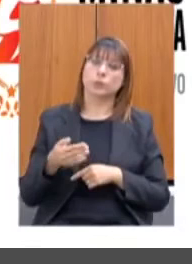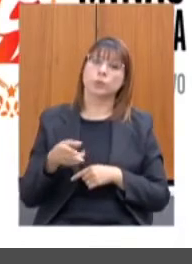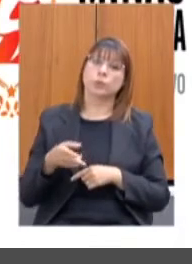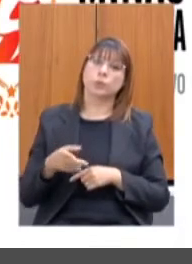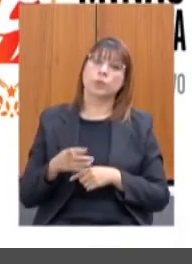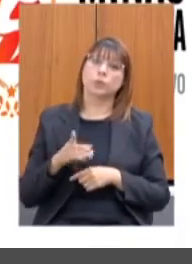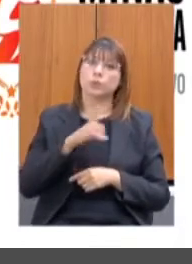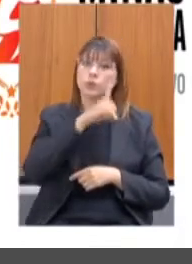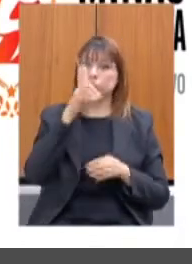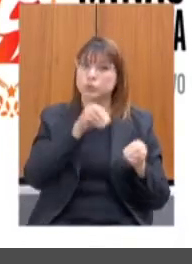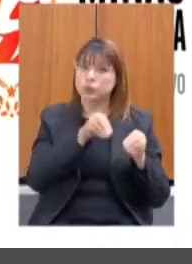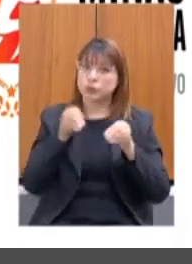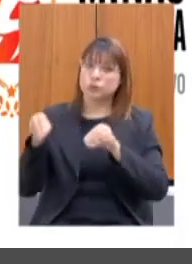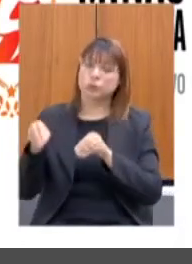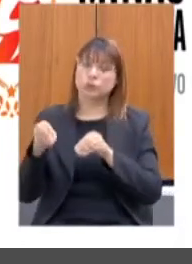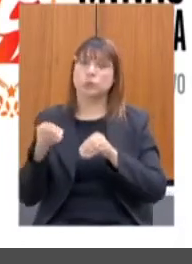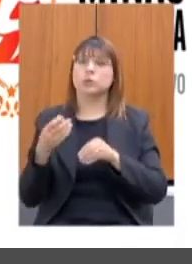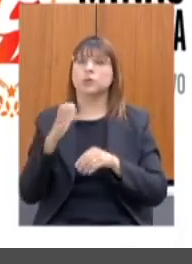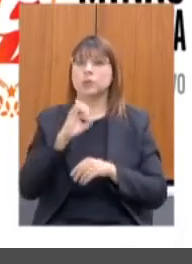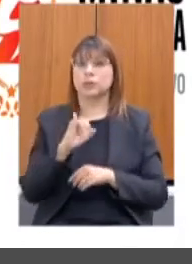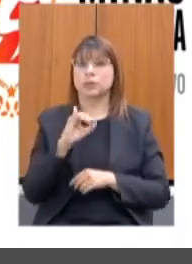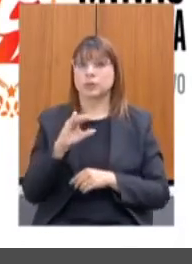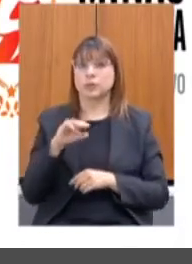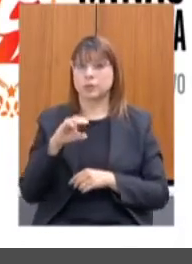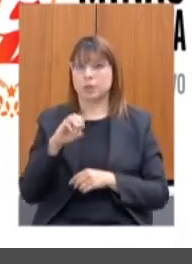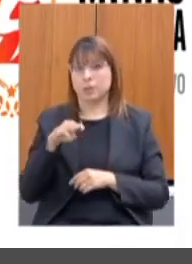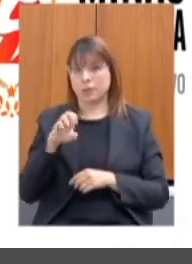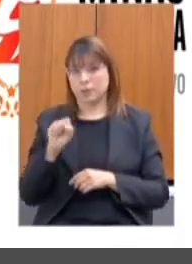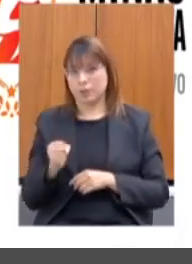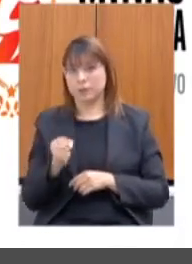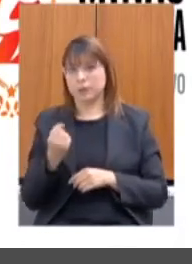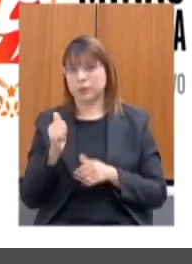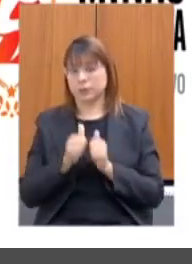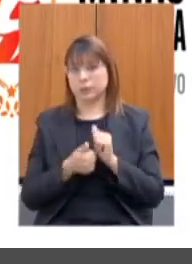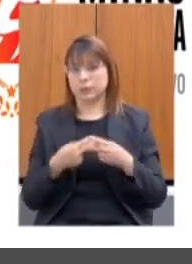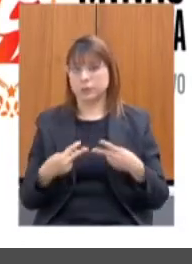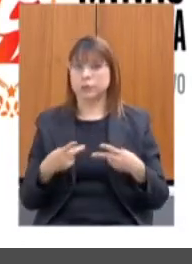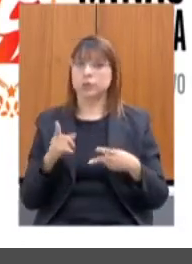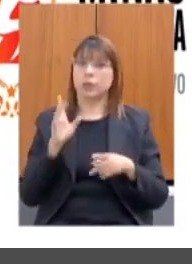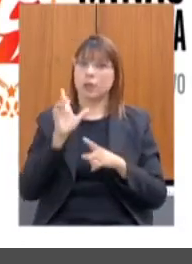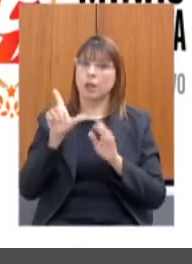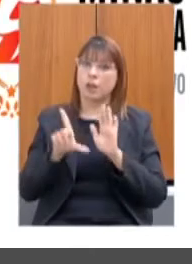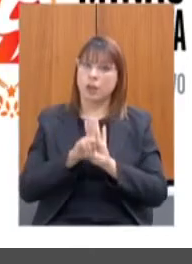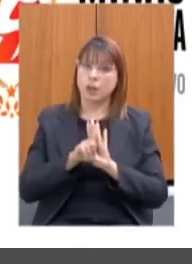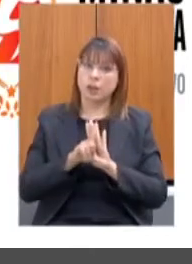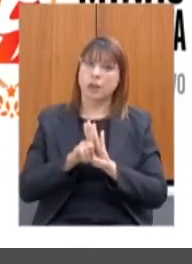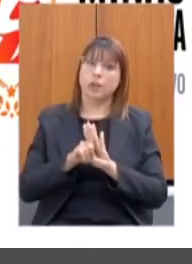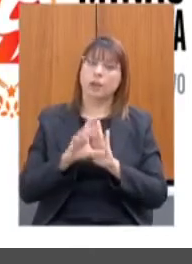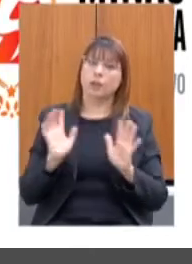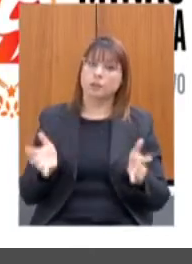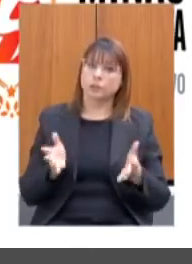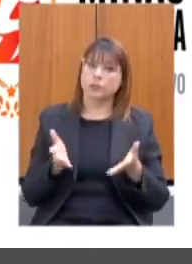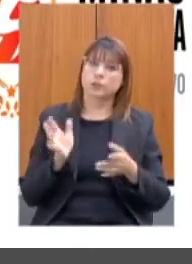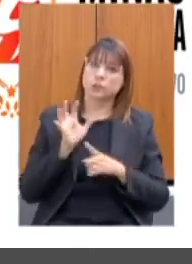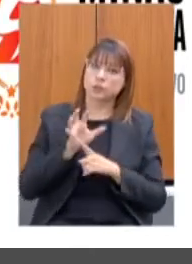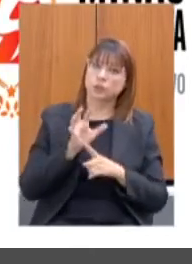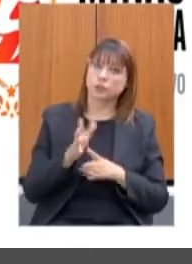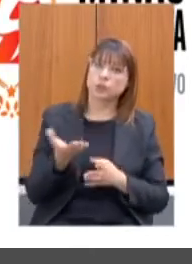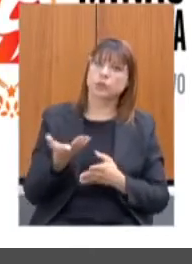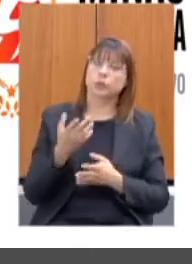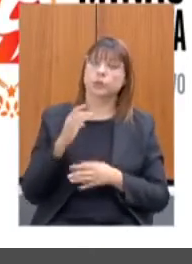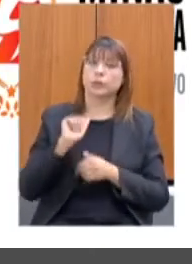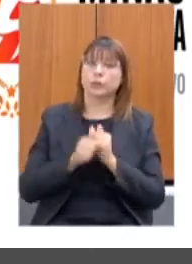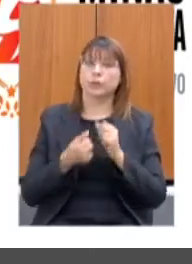ICMS Esportivo. E na Lei Estadual de Incentivo ao Esporte, fizemos uma publicação de editais e seleção dos projetos esportivos,